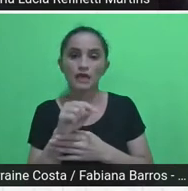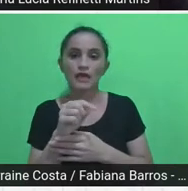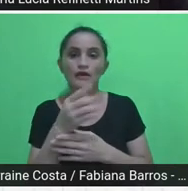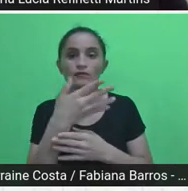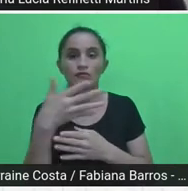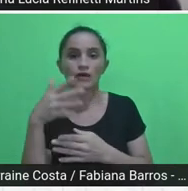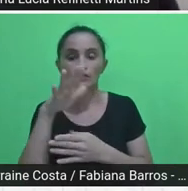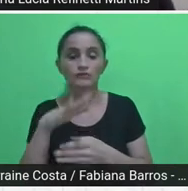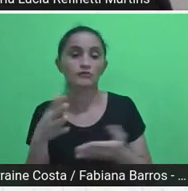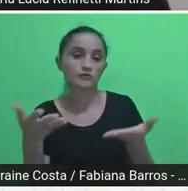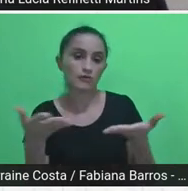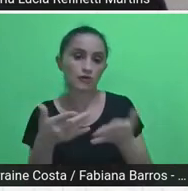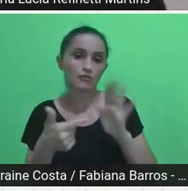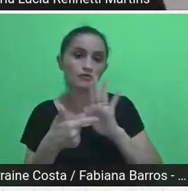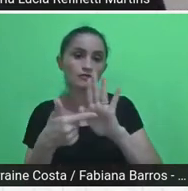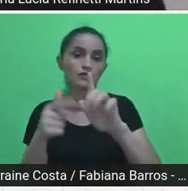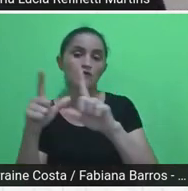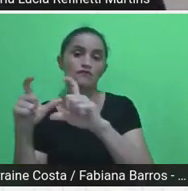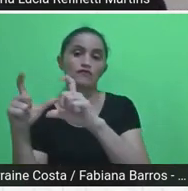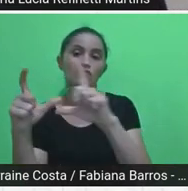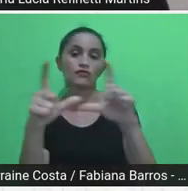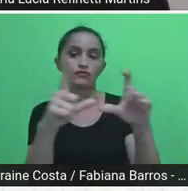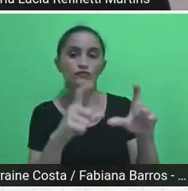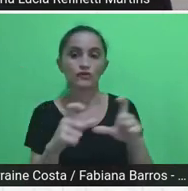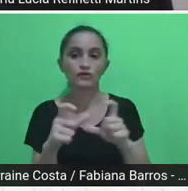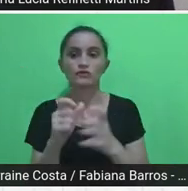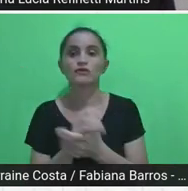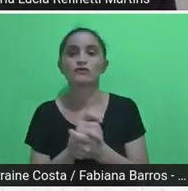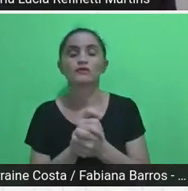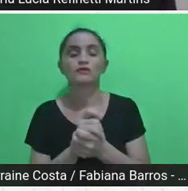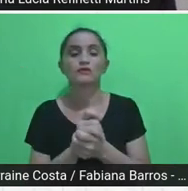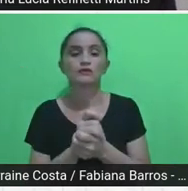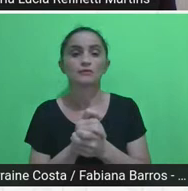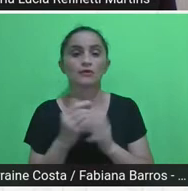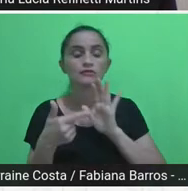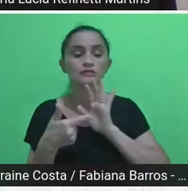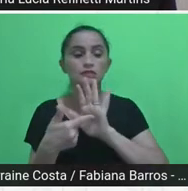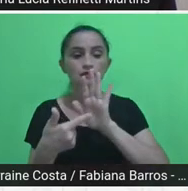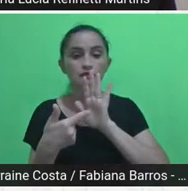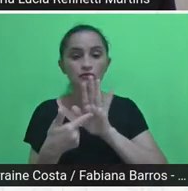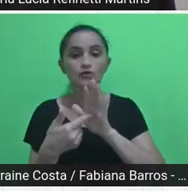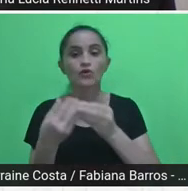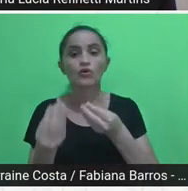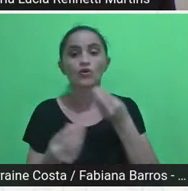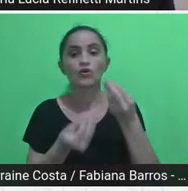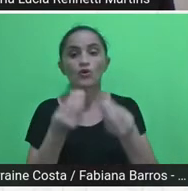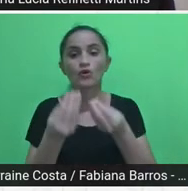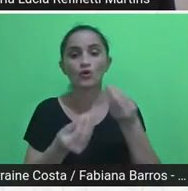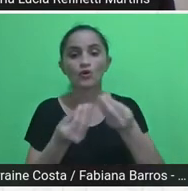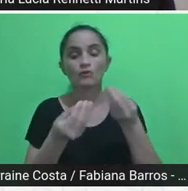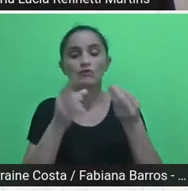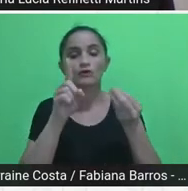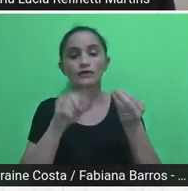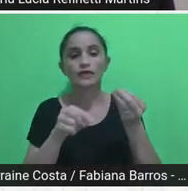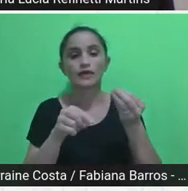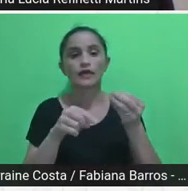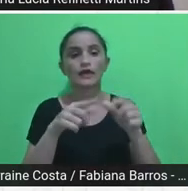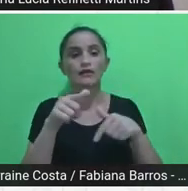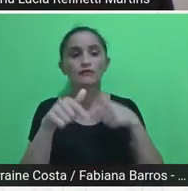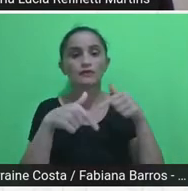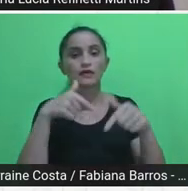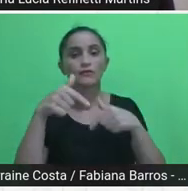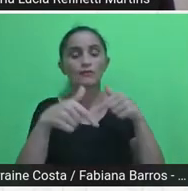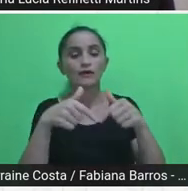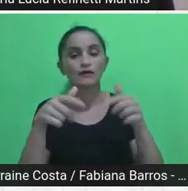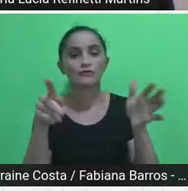imagens que aí, vamos dizer, numa esfera de funcionários dos diversos setores